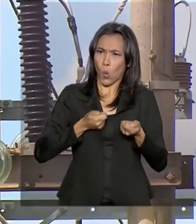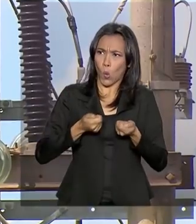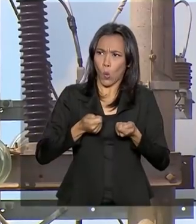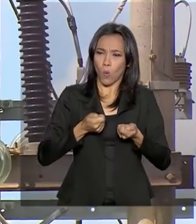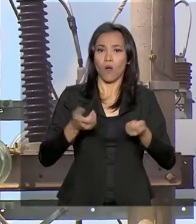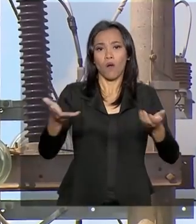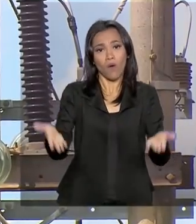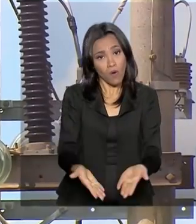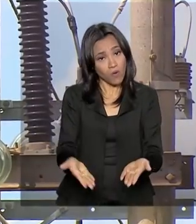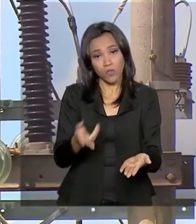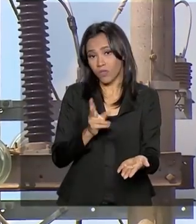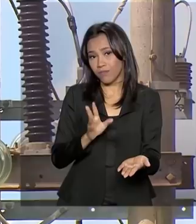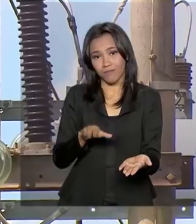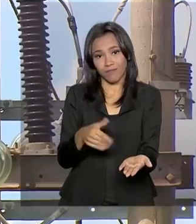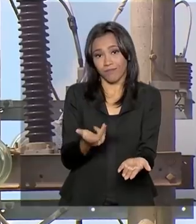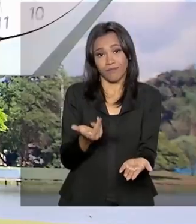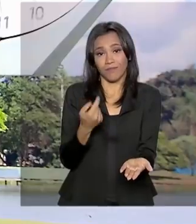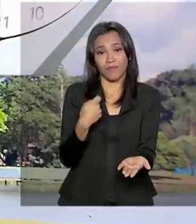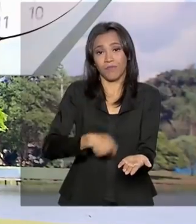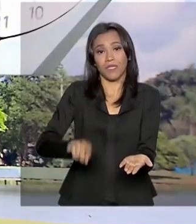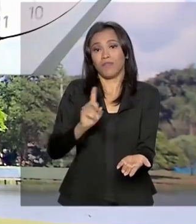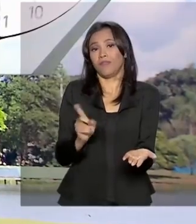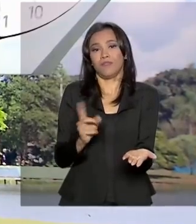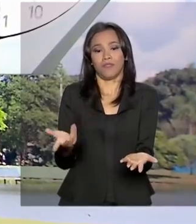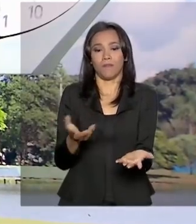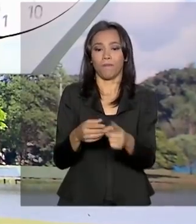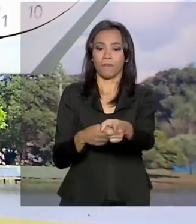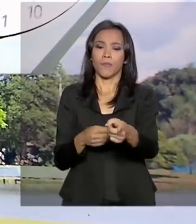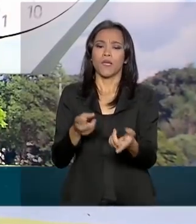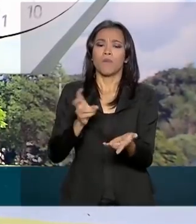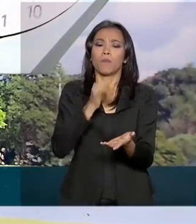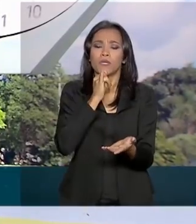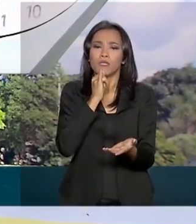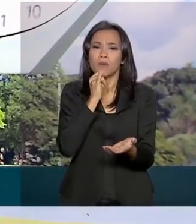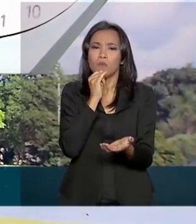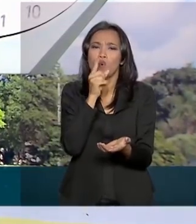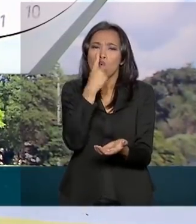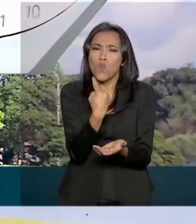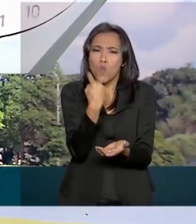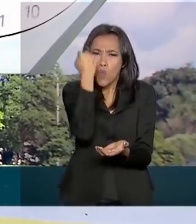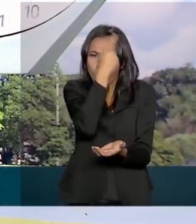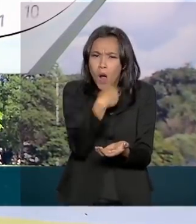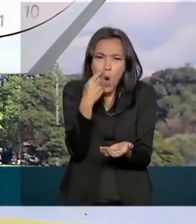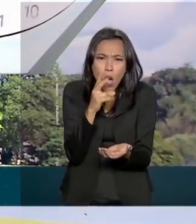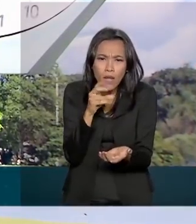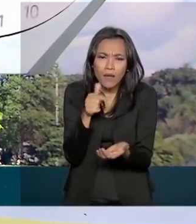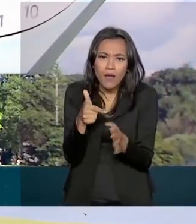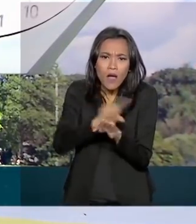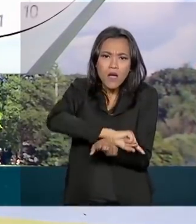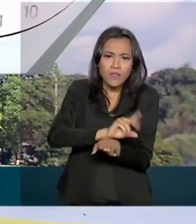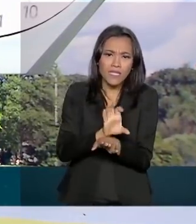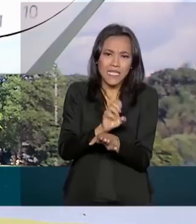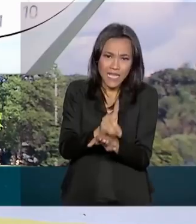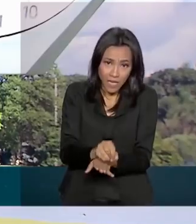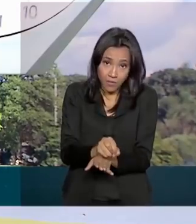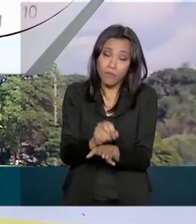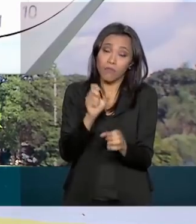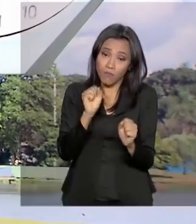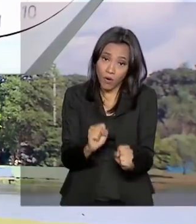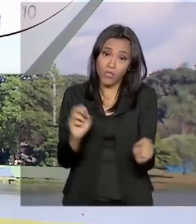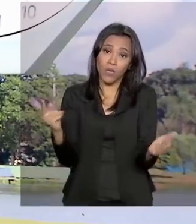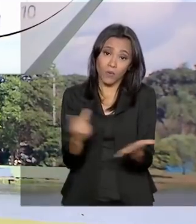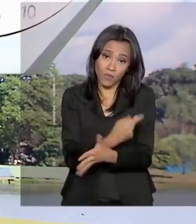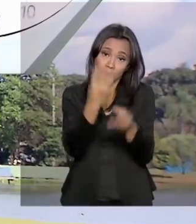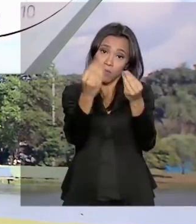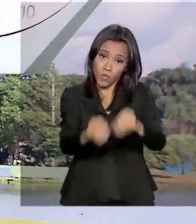se tornasse praticamente nula. Para quem tinha que acordar uma hora mais cedo que o habitual, a mudança podia afetar até o rendimento no